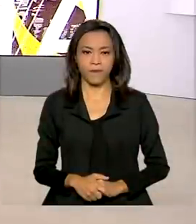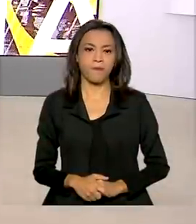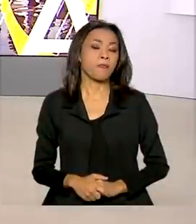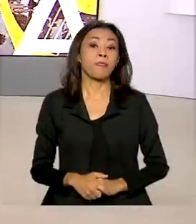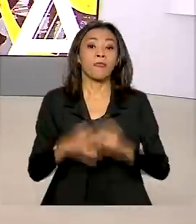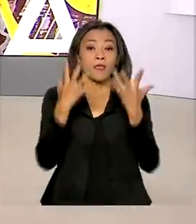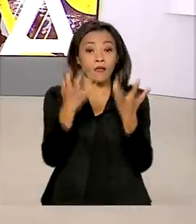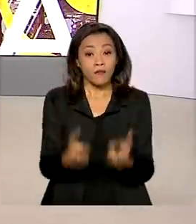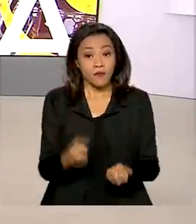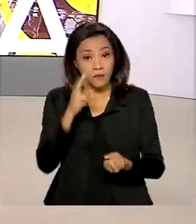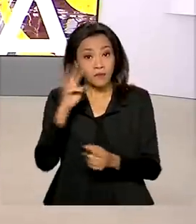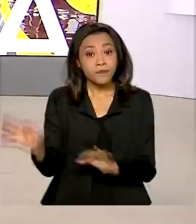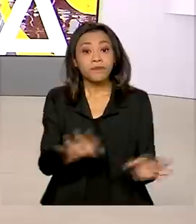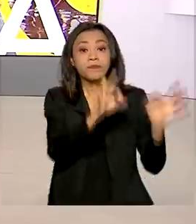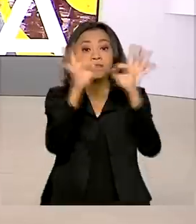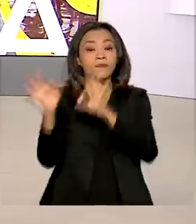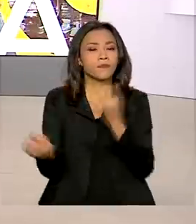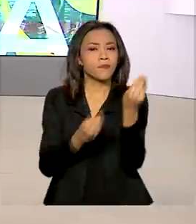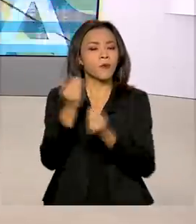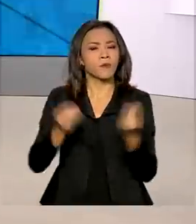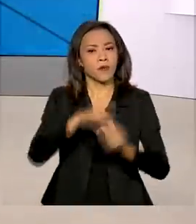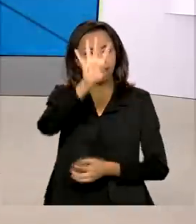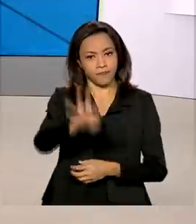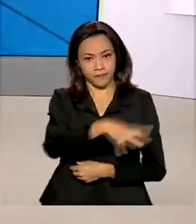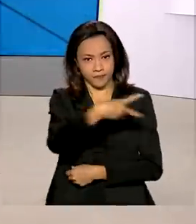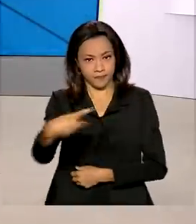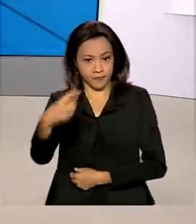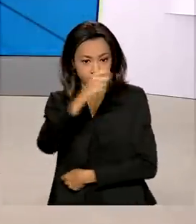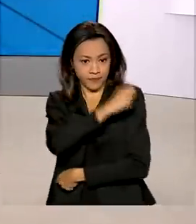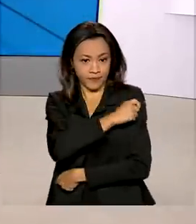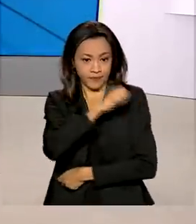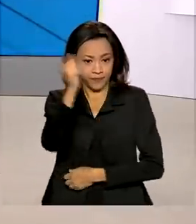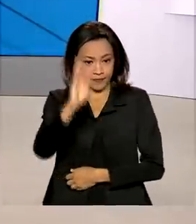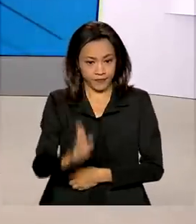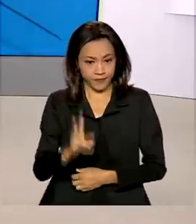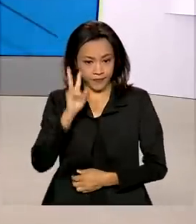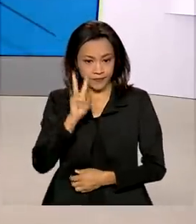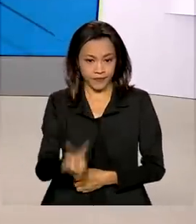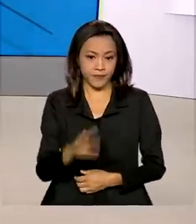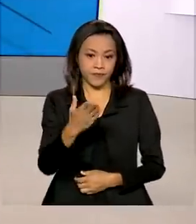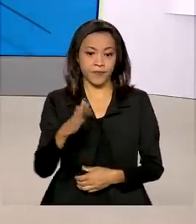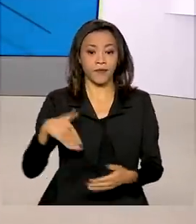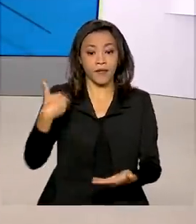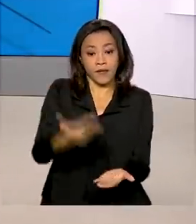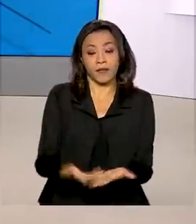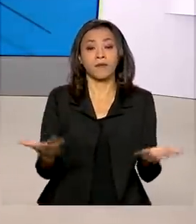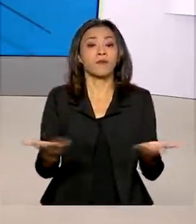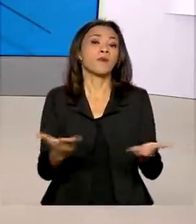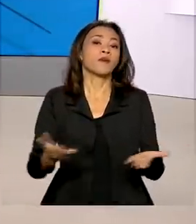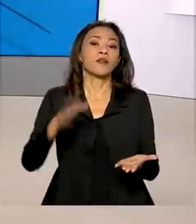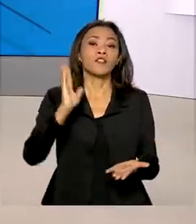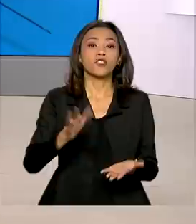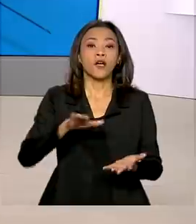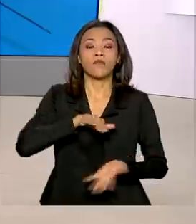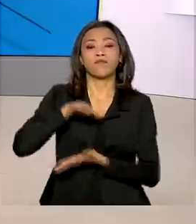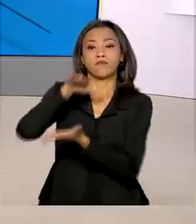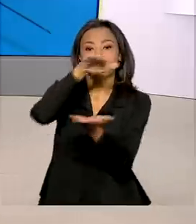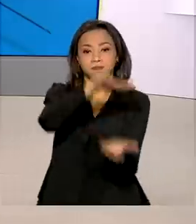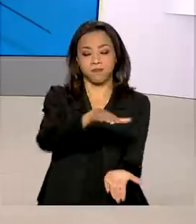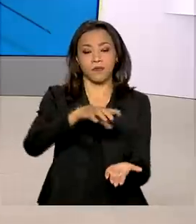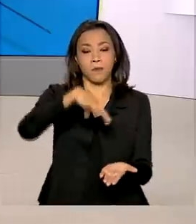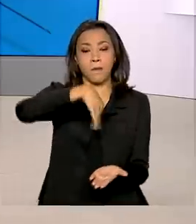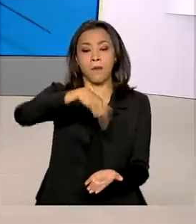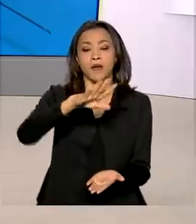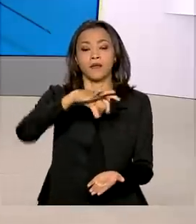Vamos conferir agora como está a vacinação no Brasil? Os números aqui no telão pra gente. Até agora, Ministério da Saúde já distribuiu mais de